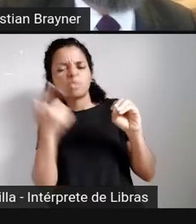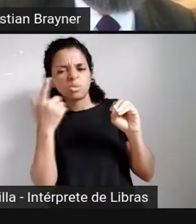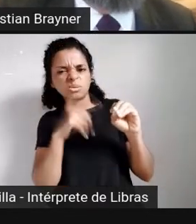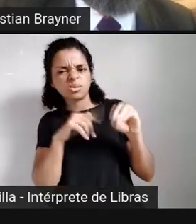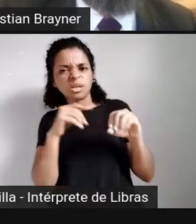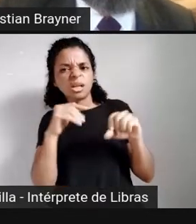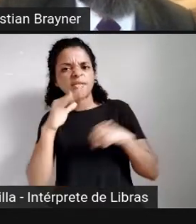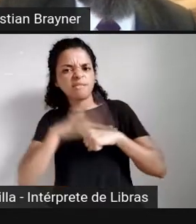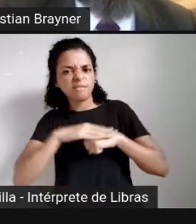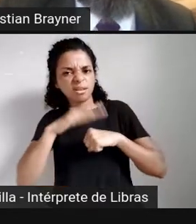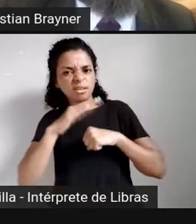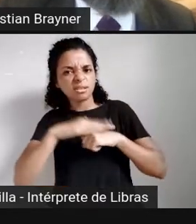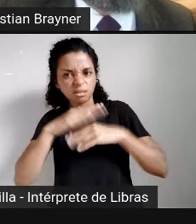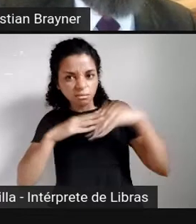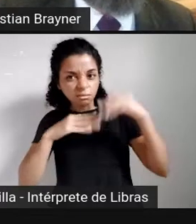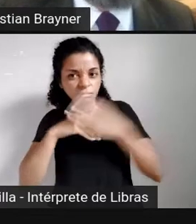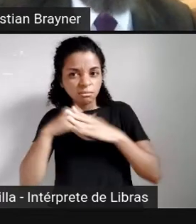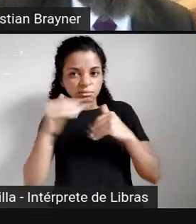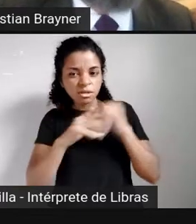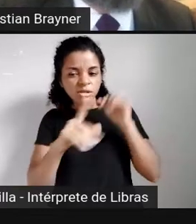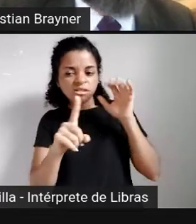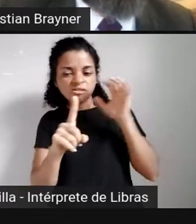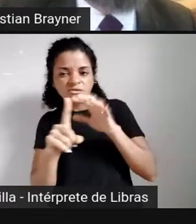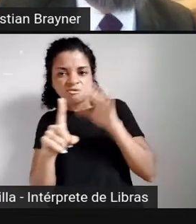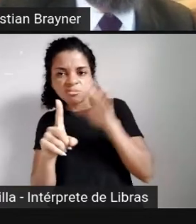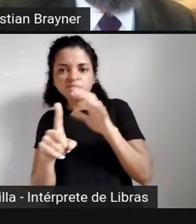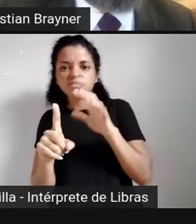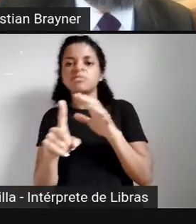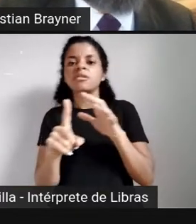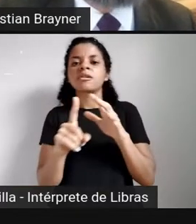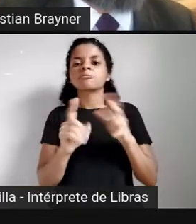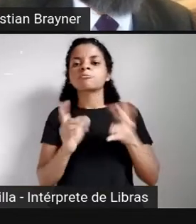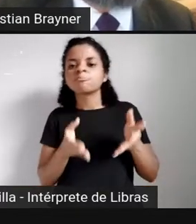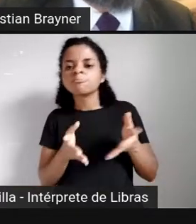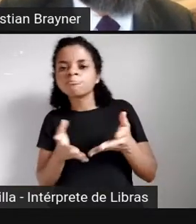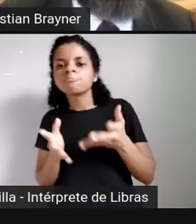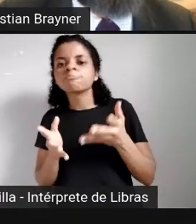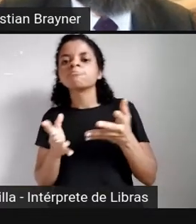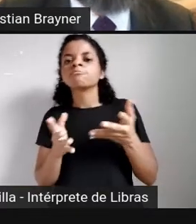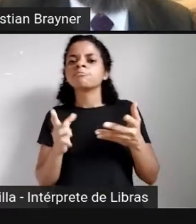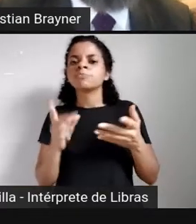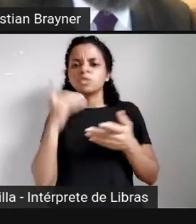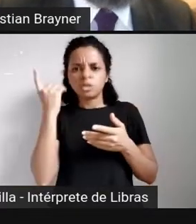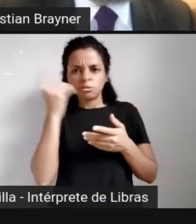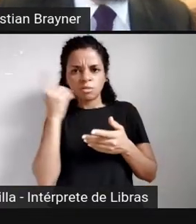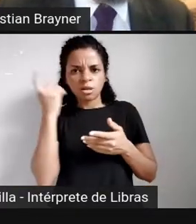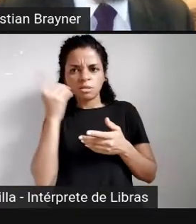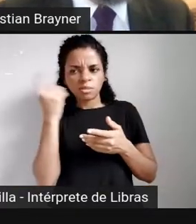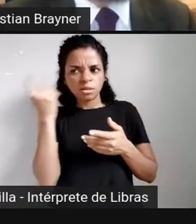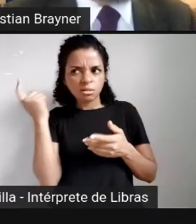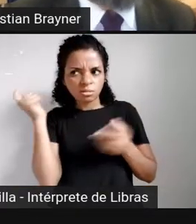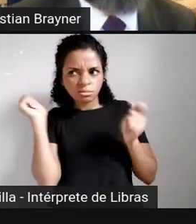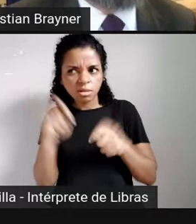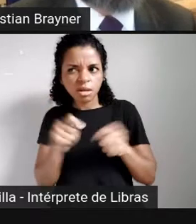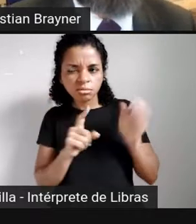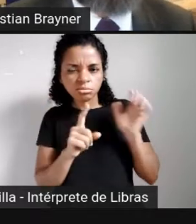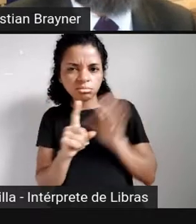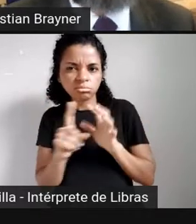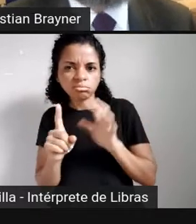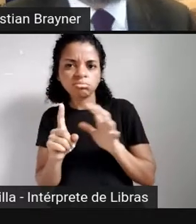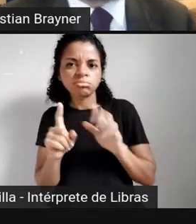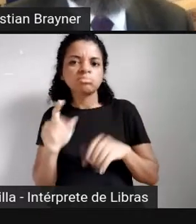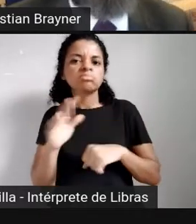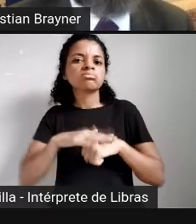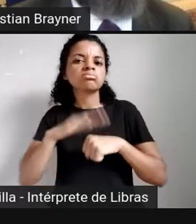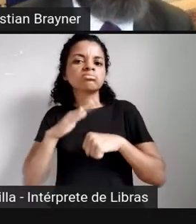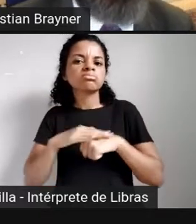agir sobre o outro e impor ao outro, no caso, o parlamentar, o dever de agir? Então, a segunda pergunta, o